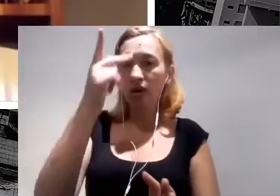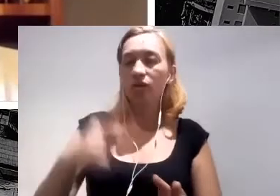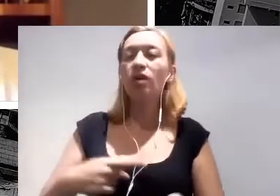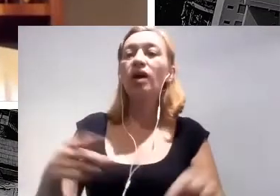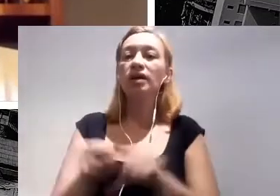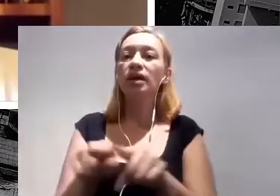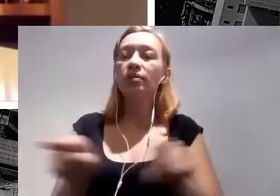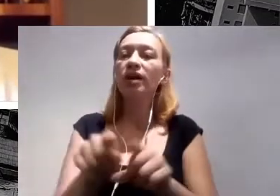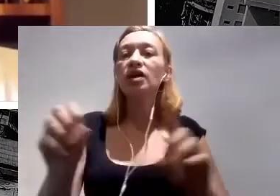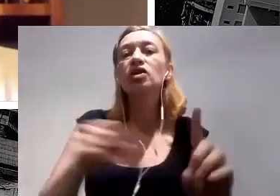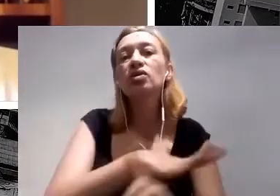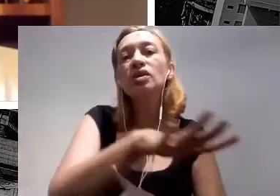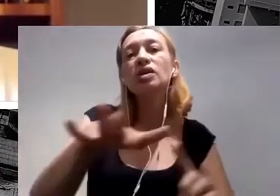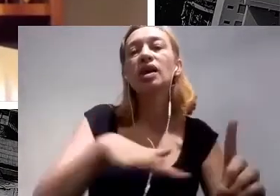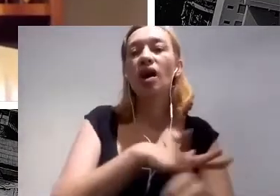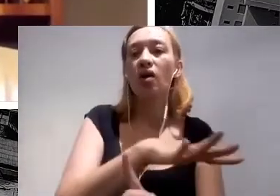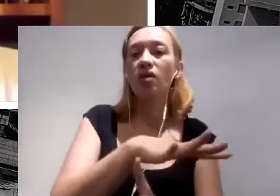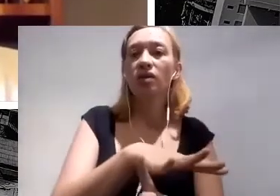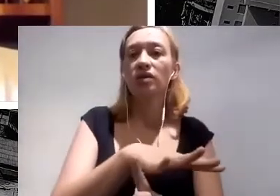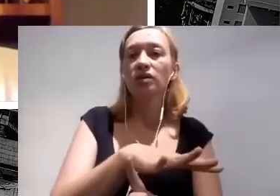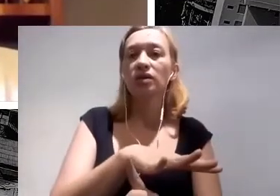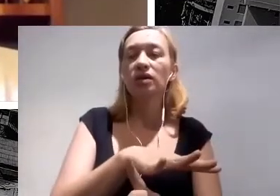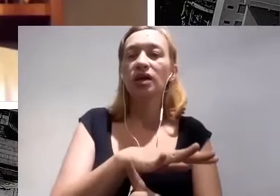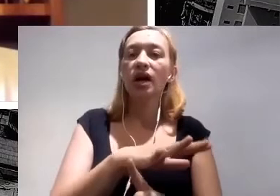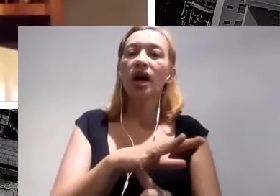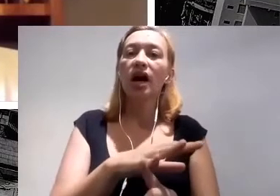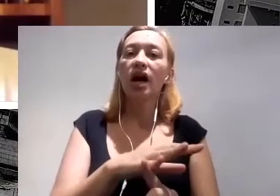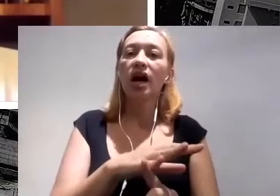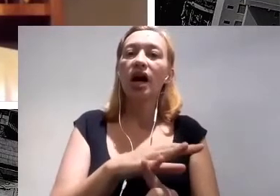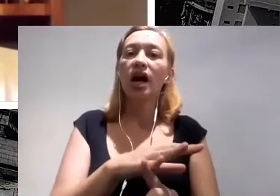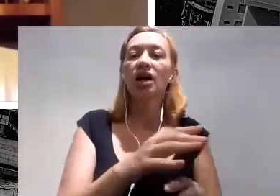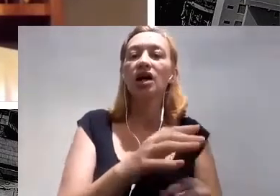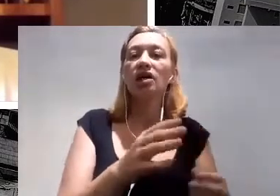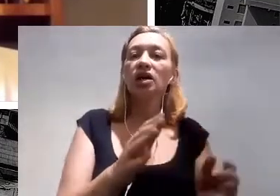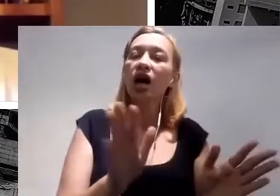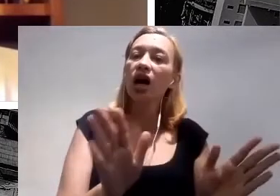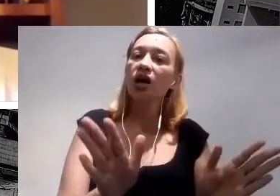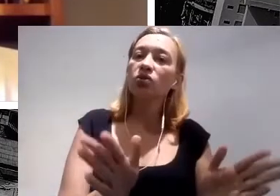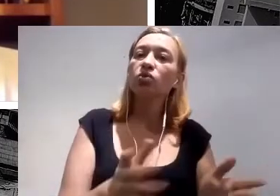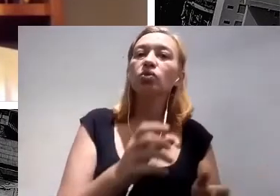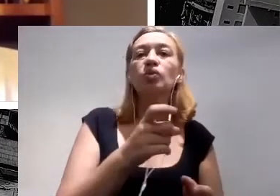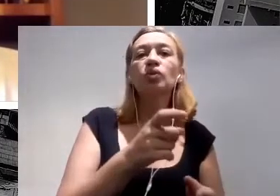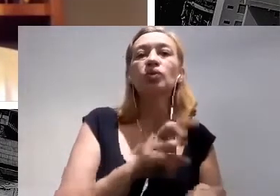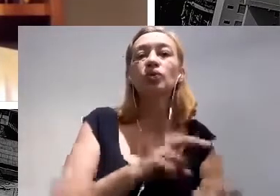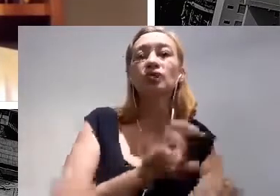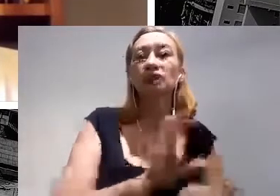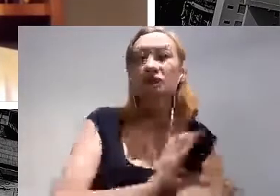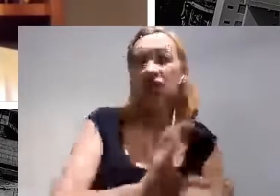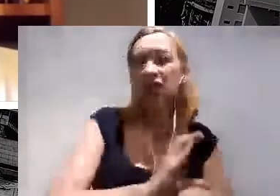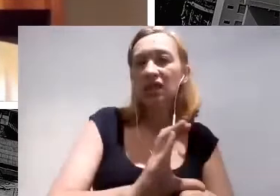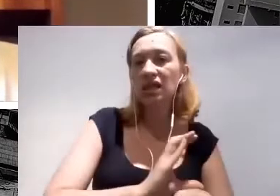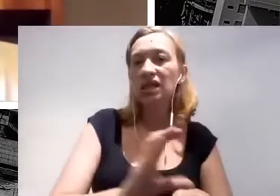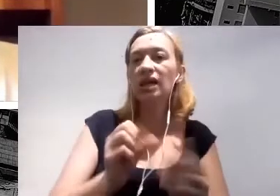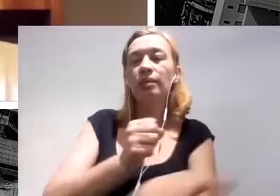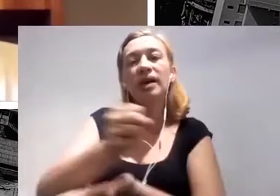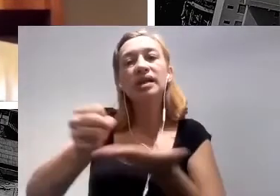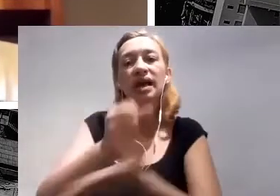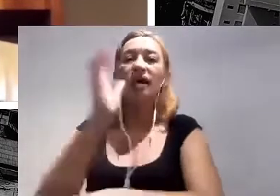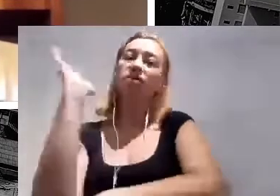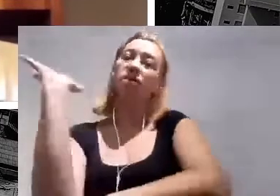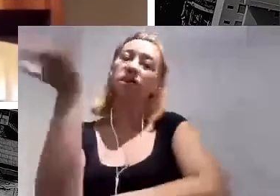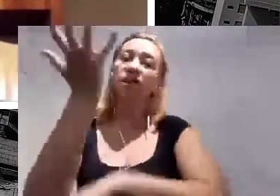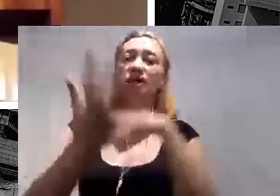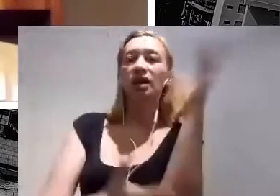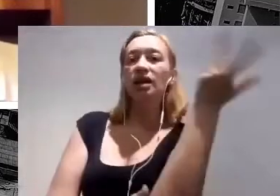exclusiva da infraestrutura cinza e incentivar o investimento em grande escala das soluções baseadas na natureza, que é a pergunta de um milhão de